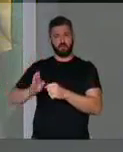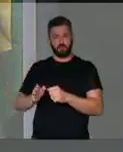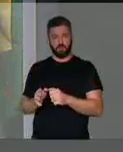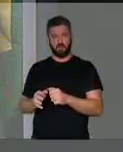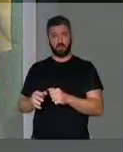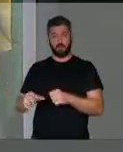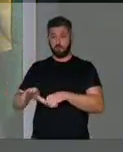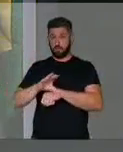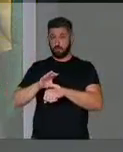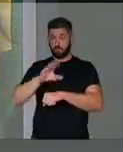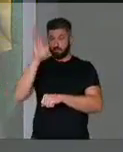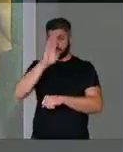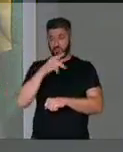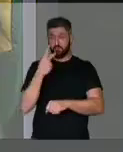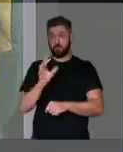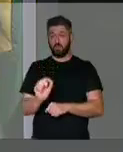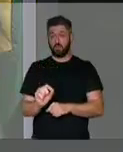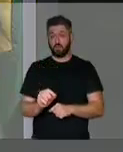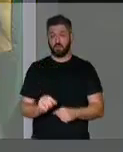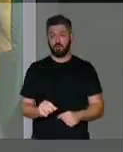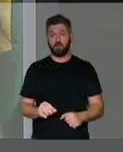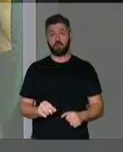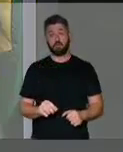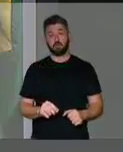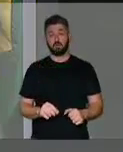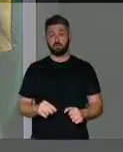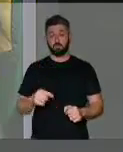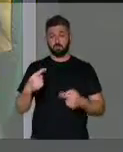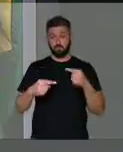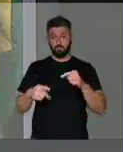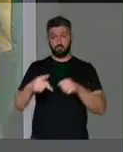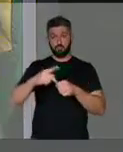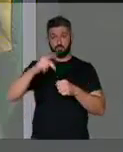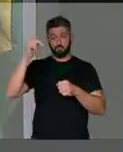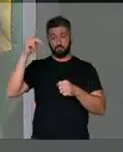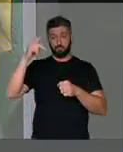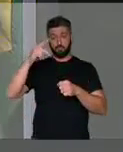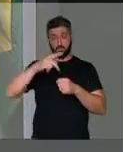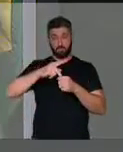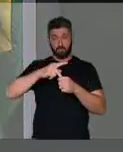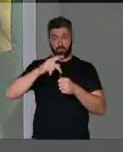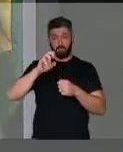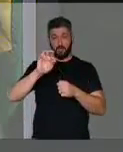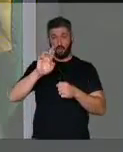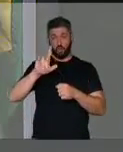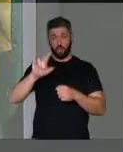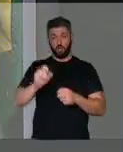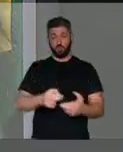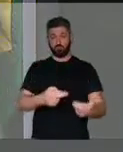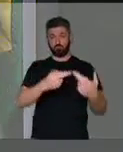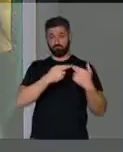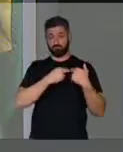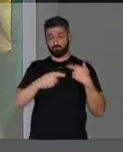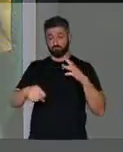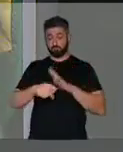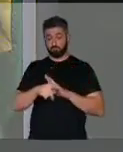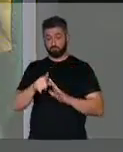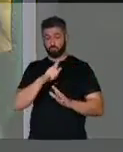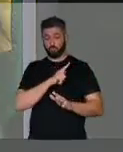A Constituição brasileira diz que a política do petróleo é obrigação para